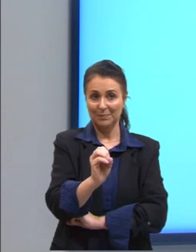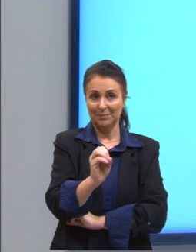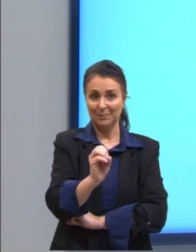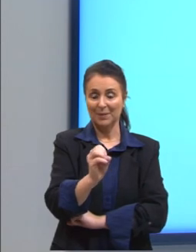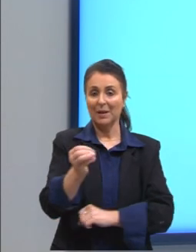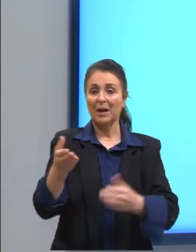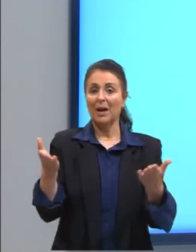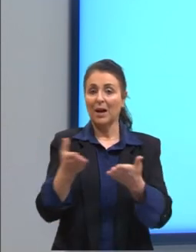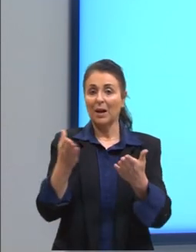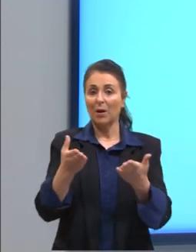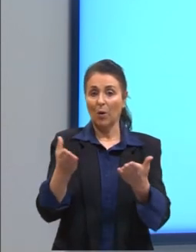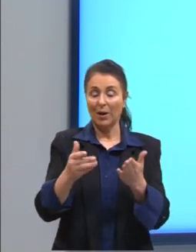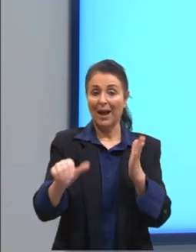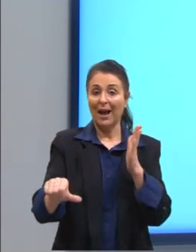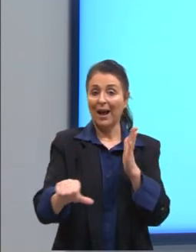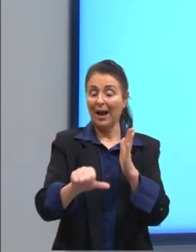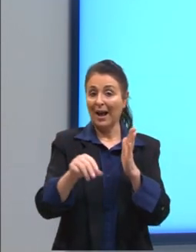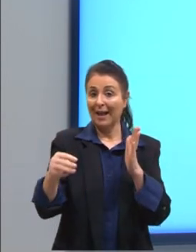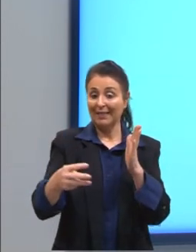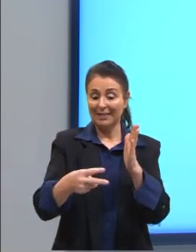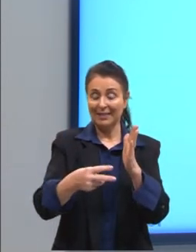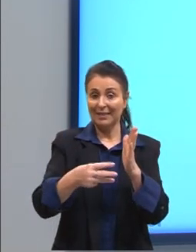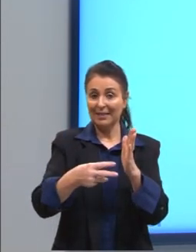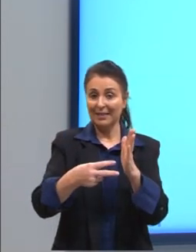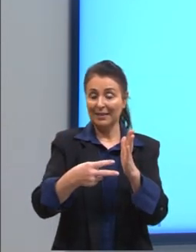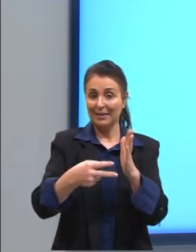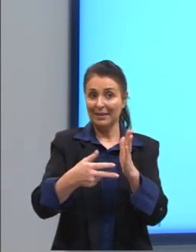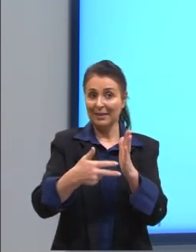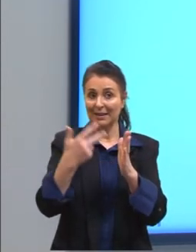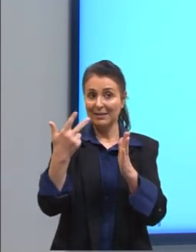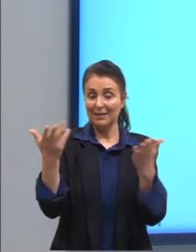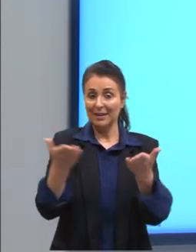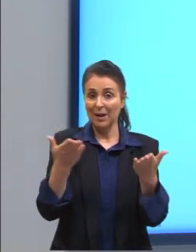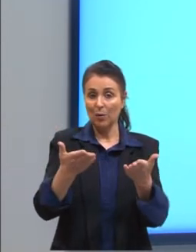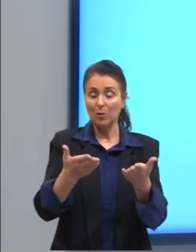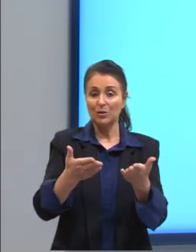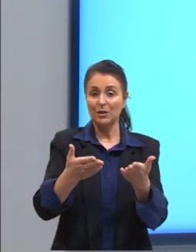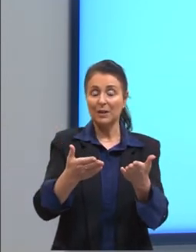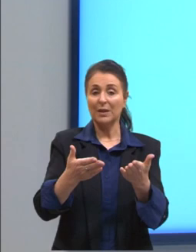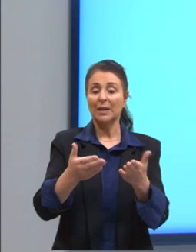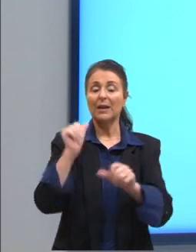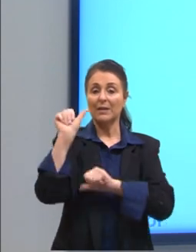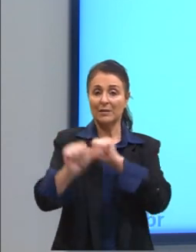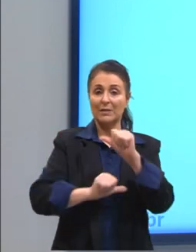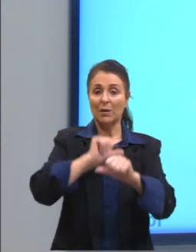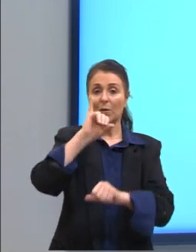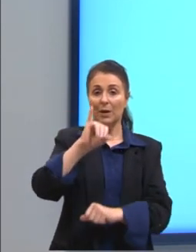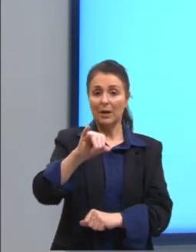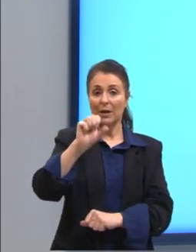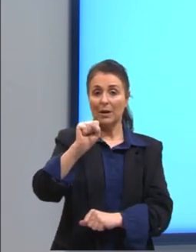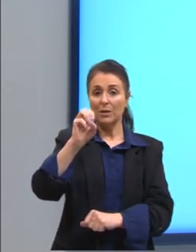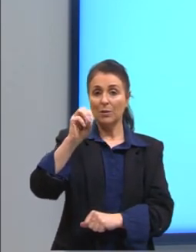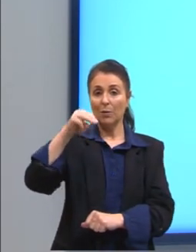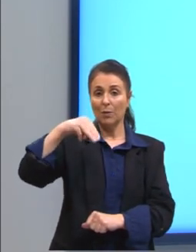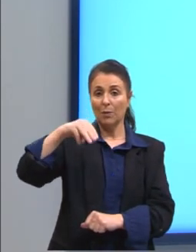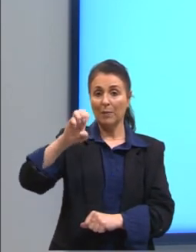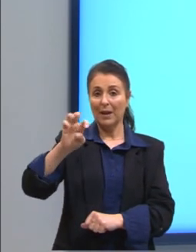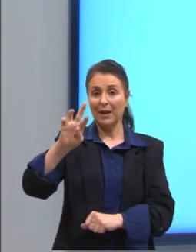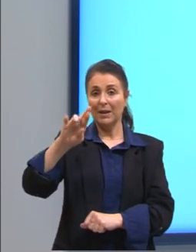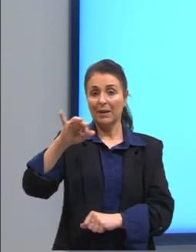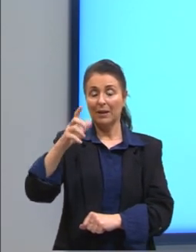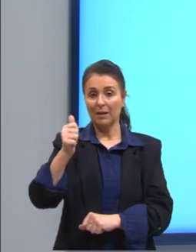E a terceira, mais importante que a gente vai conversar hoje, é a transformação isométrica. Ela também é conhecida como